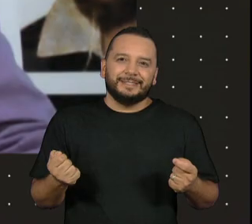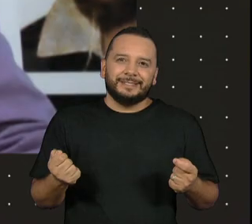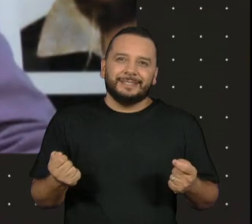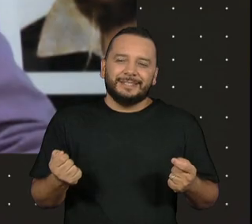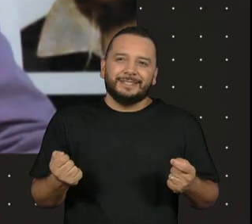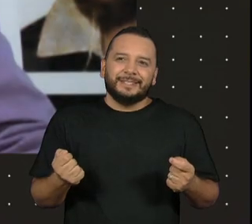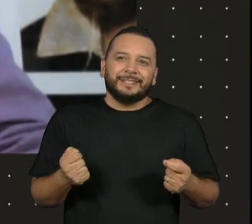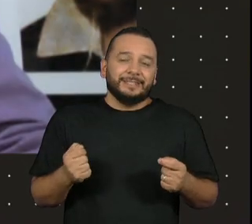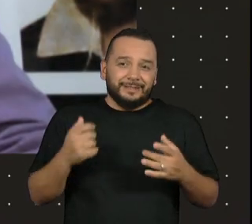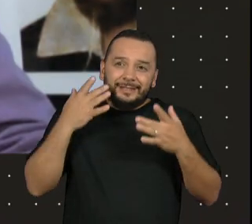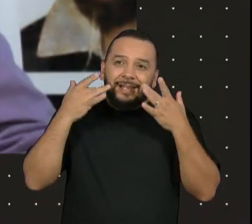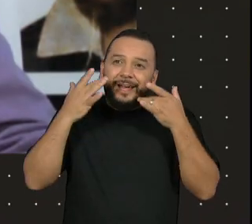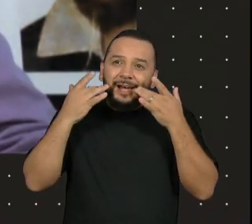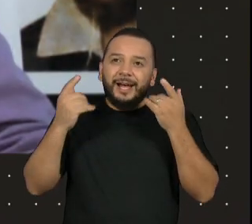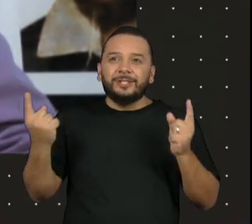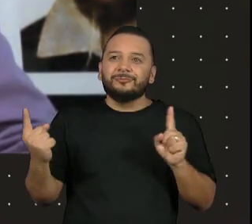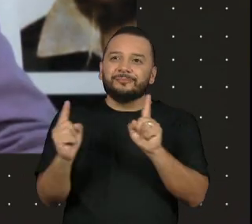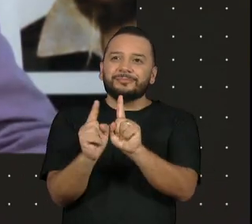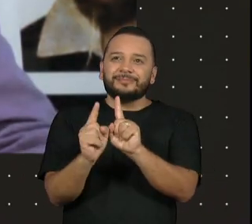aqui com ele.